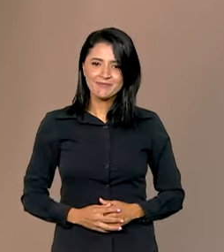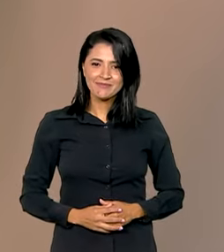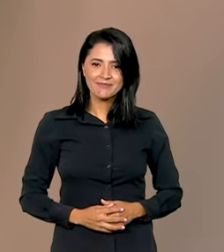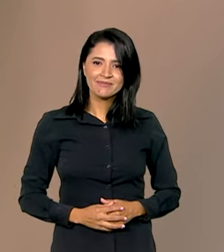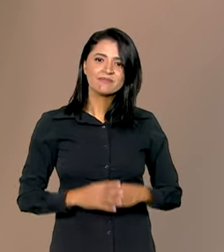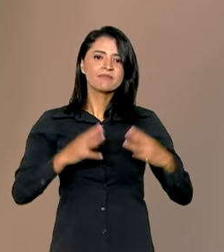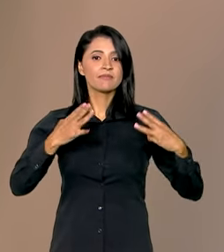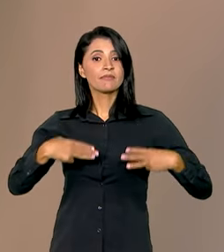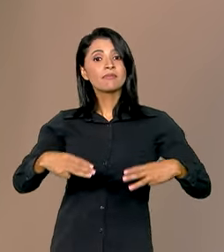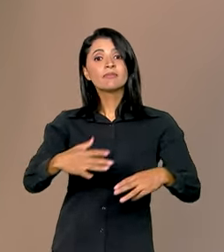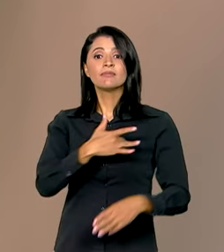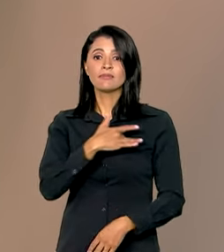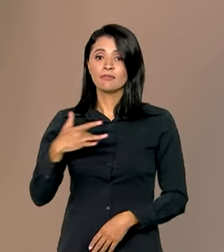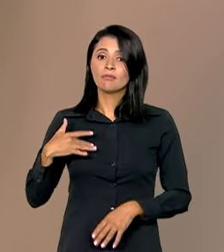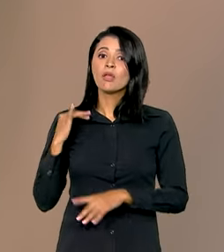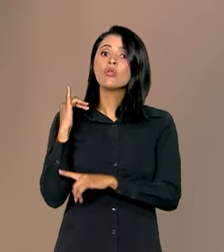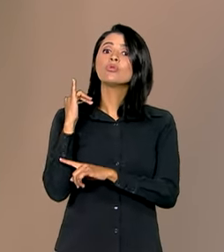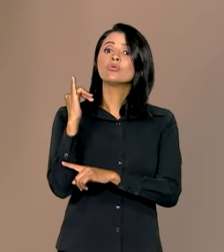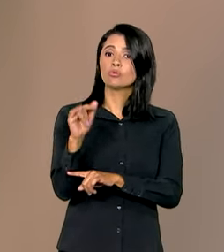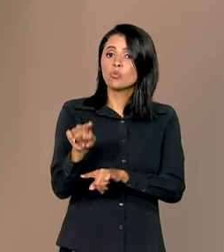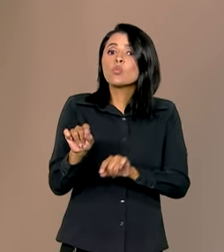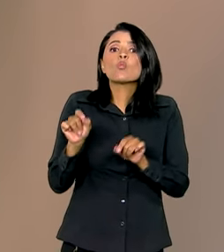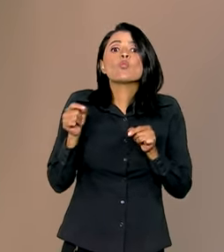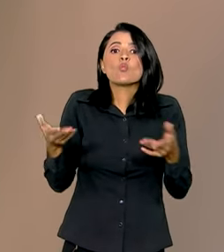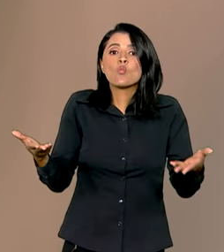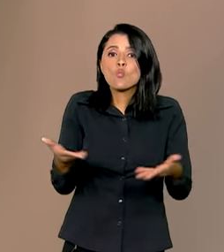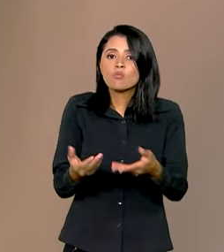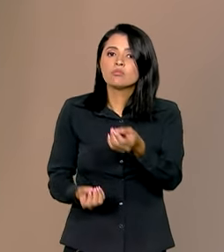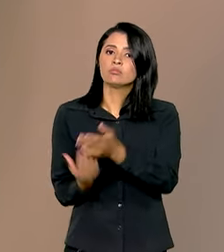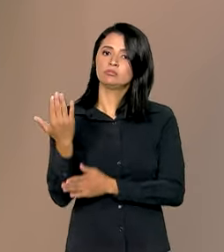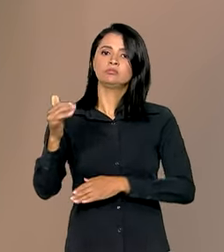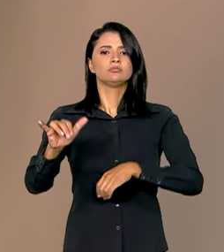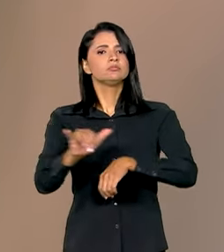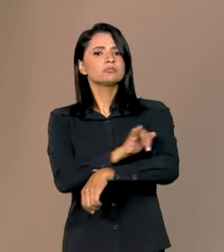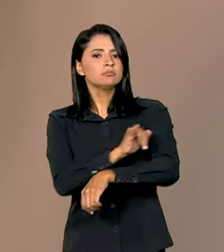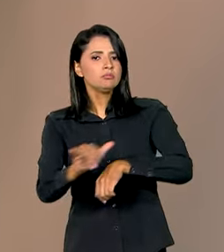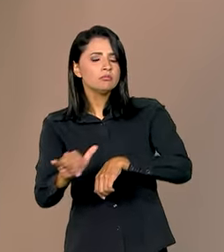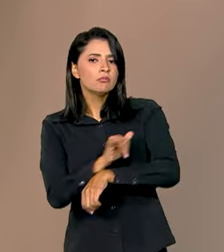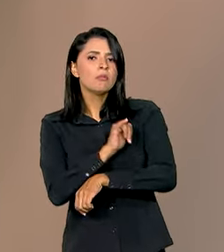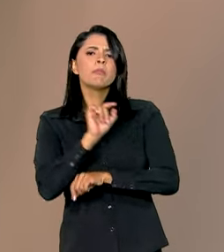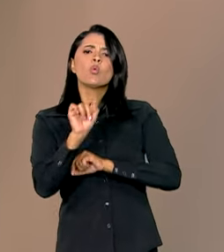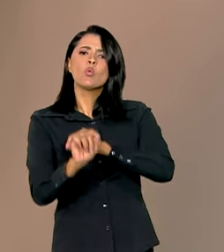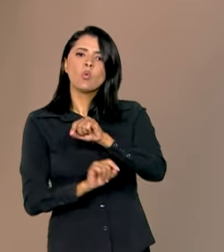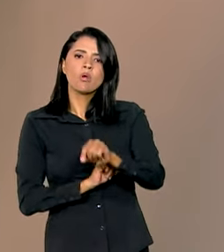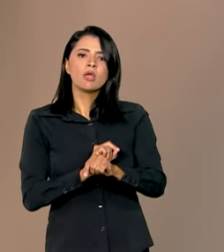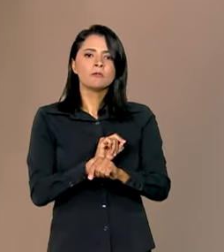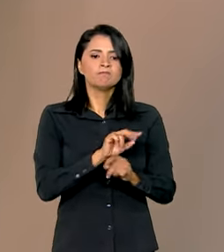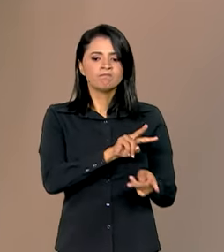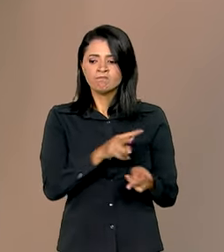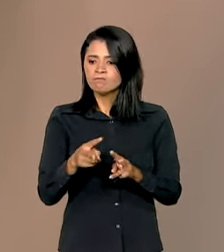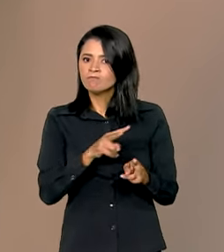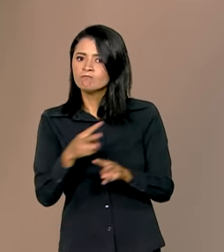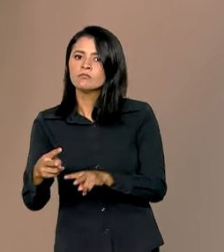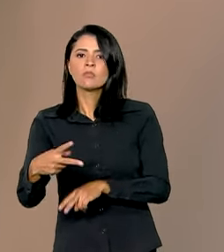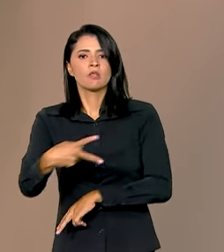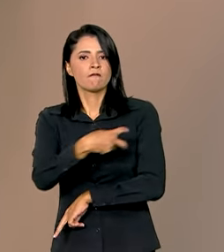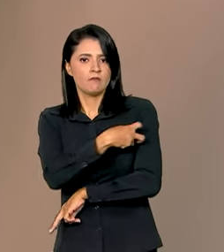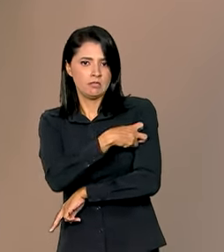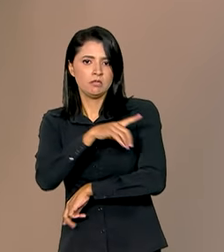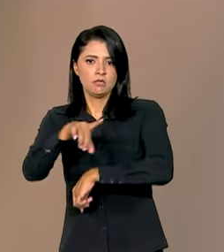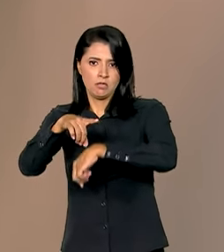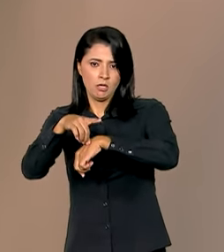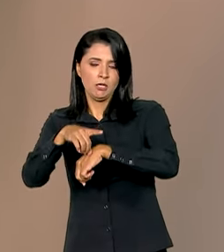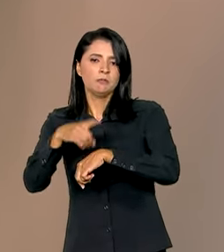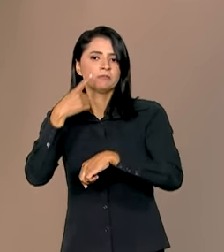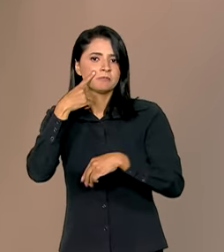O Ministério da Saúde anunciou hoje a elaboração de uma estratégia para a redistribuição das vacinas contra a